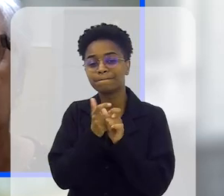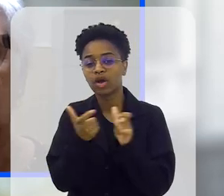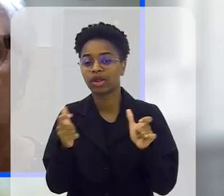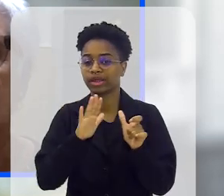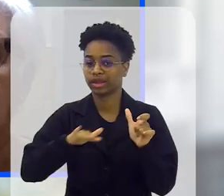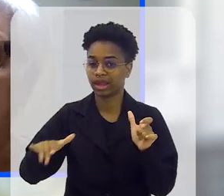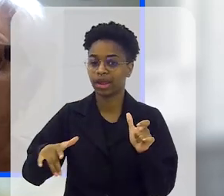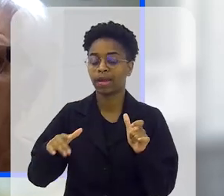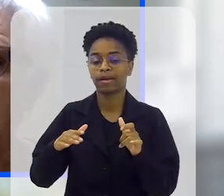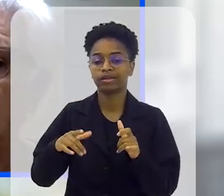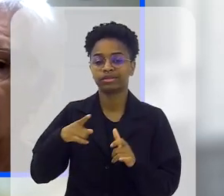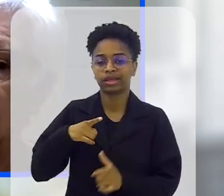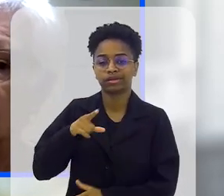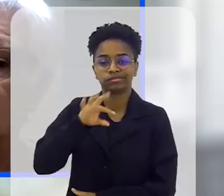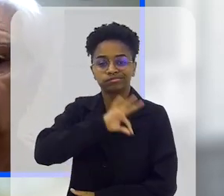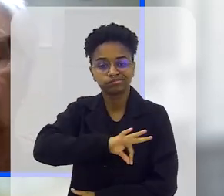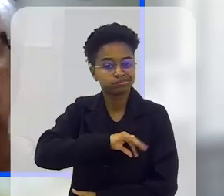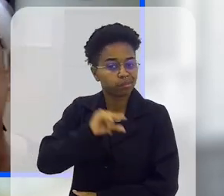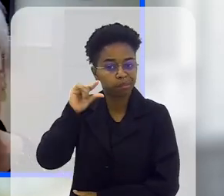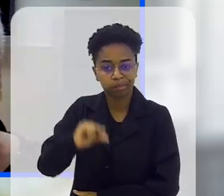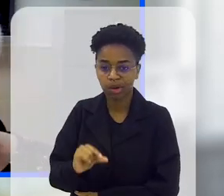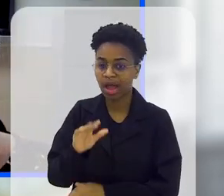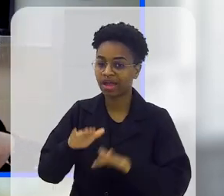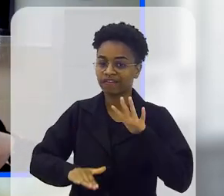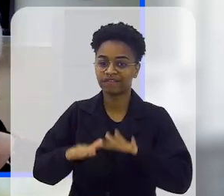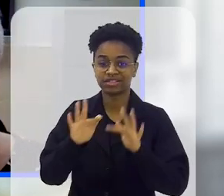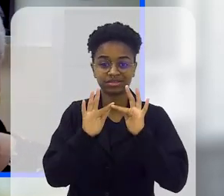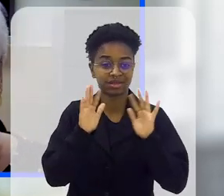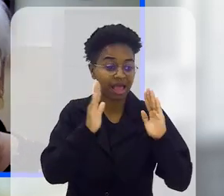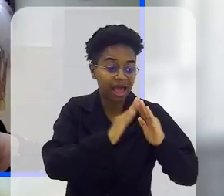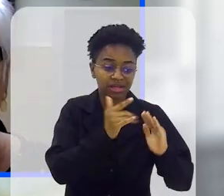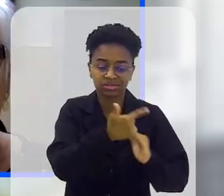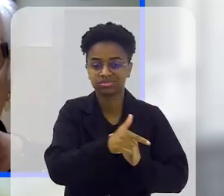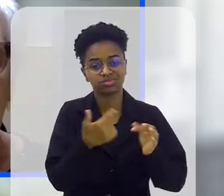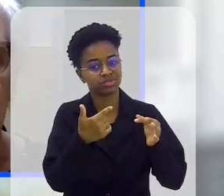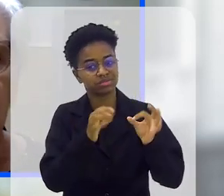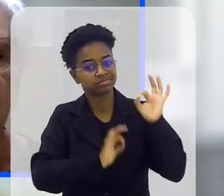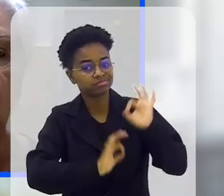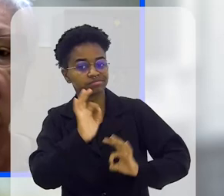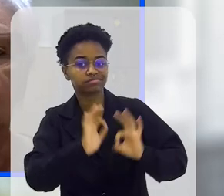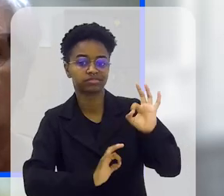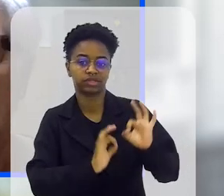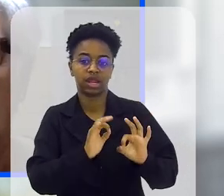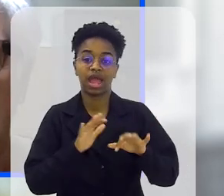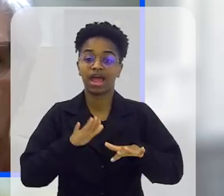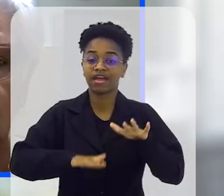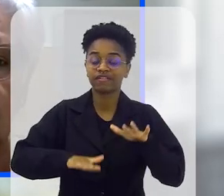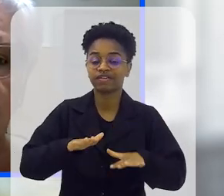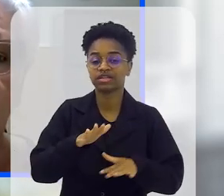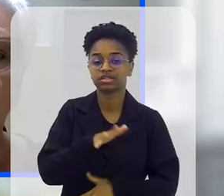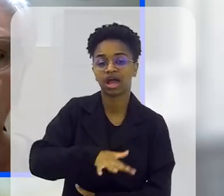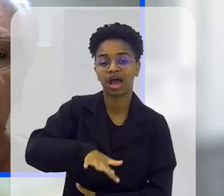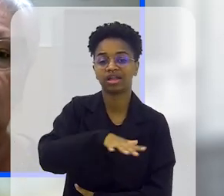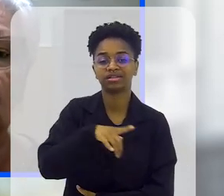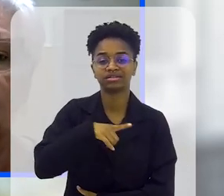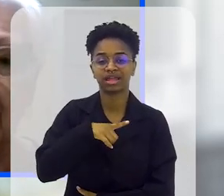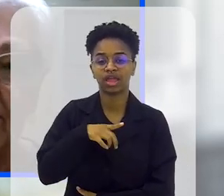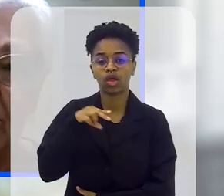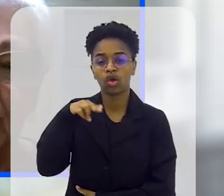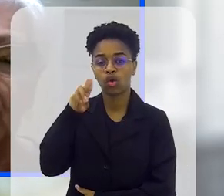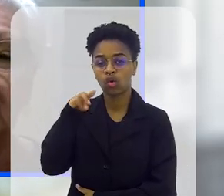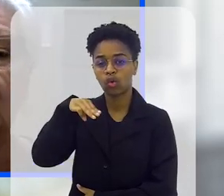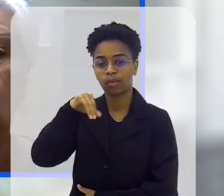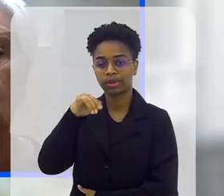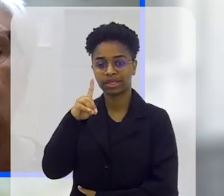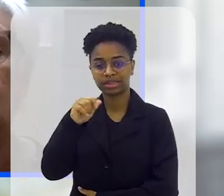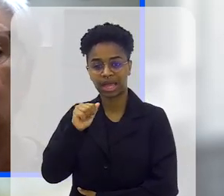que nós recebemos aqui são de baixa renda, as moradias, às vezes, não estão adequadas para as crianças, às vezes, é um ambiente com muita umidade.